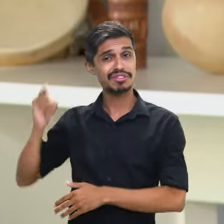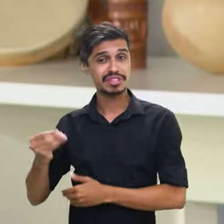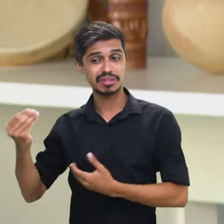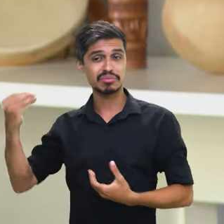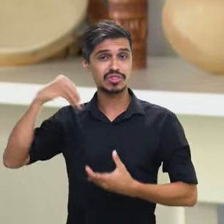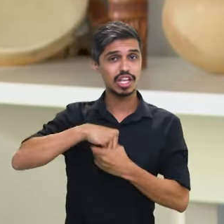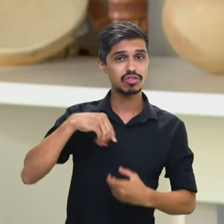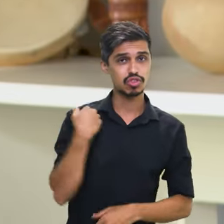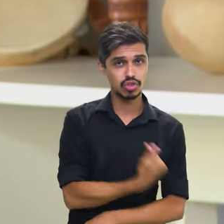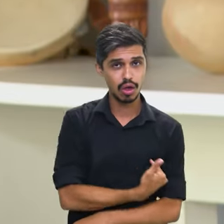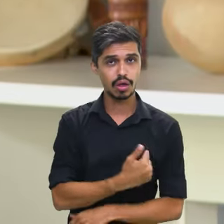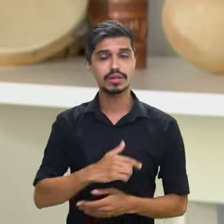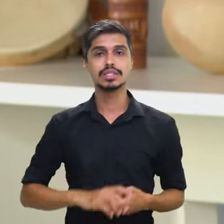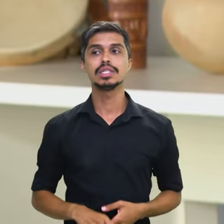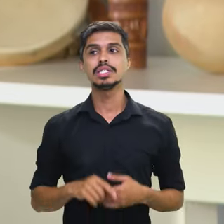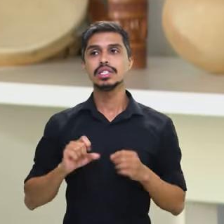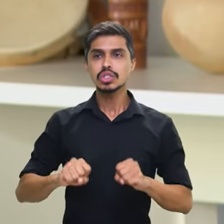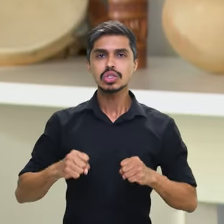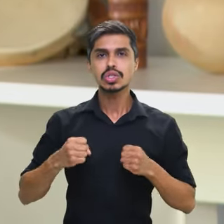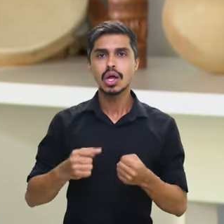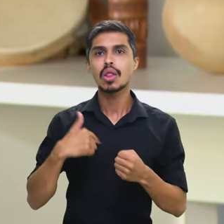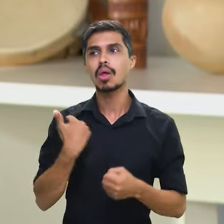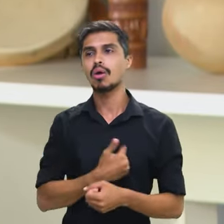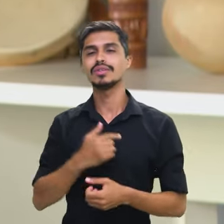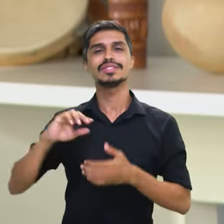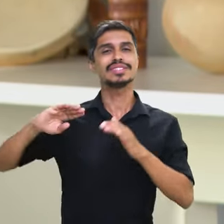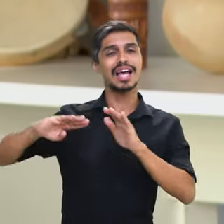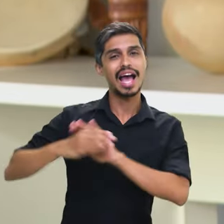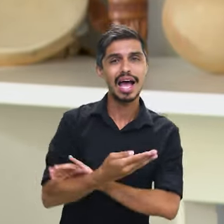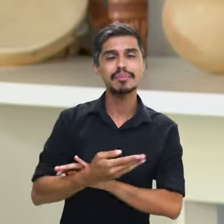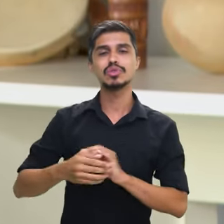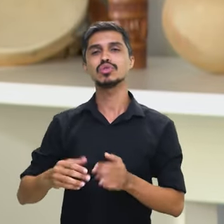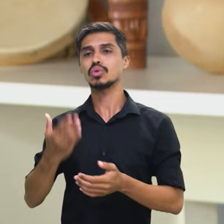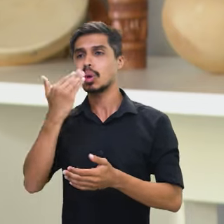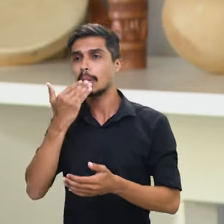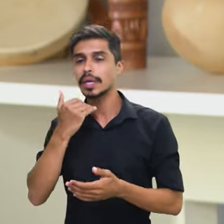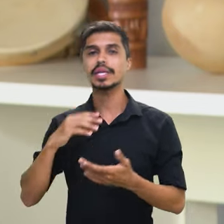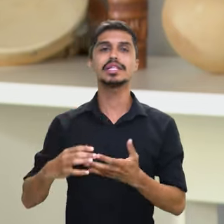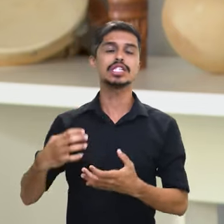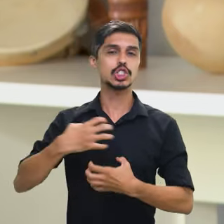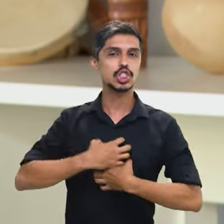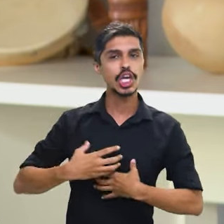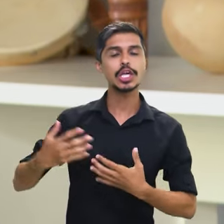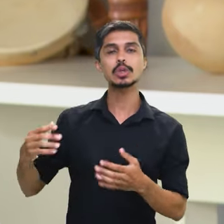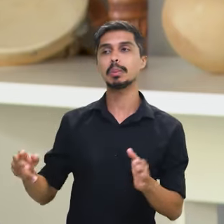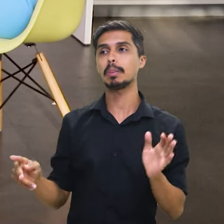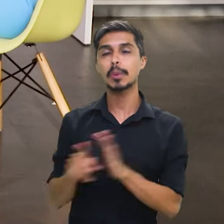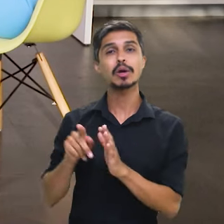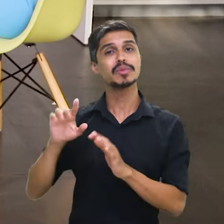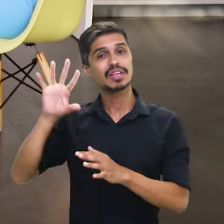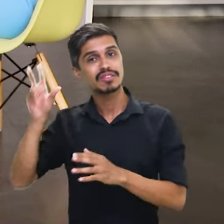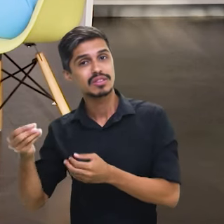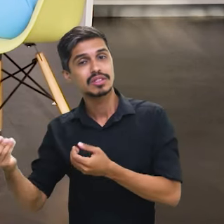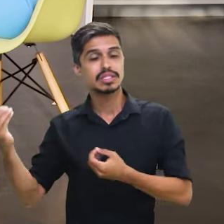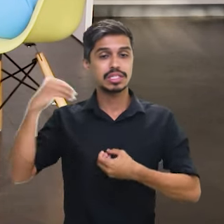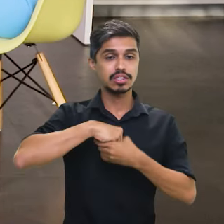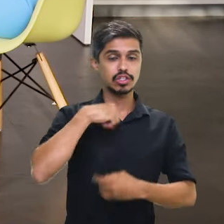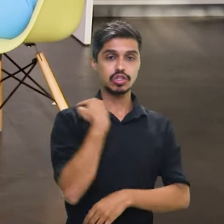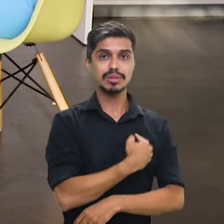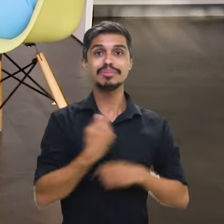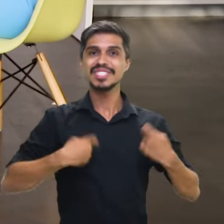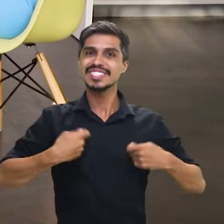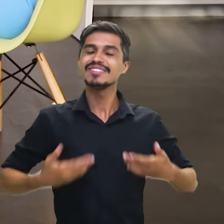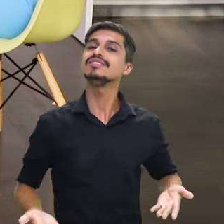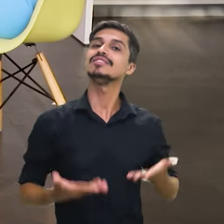presença africana entre nós. Há hábitos customos, cumpridas, que não pode se perder para a gente continuar sendo rico na diversidade.